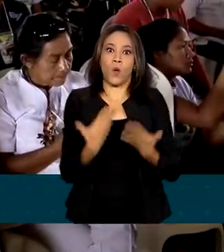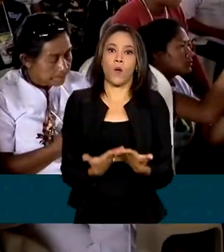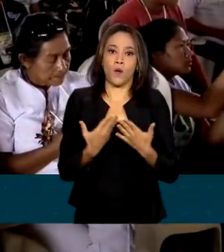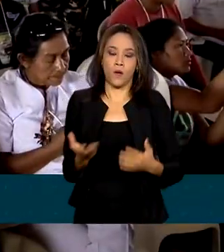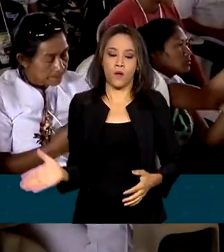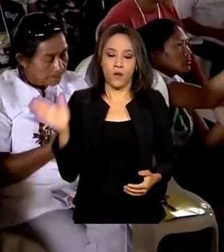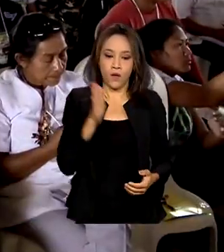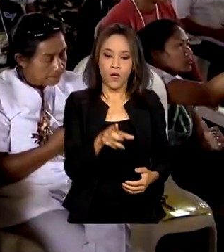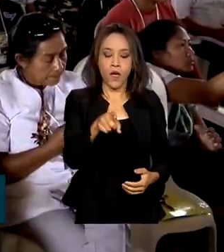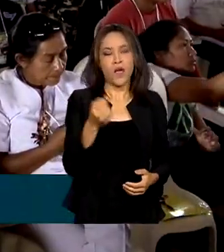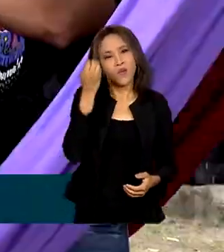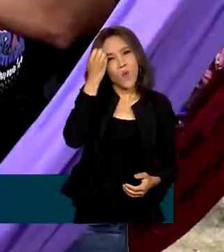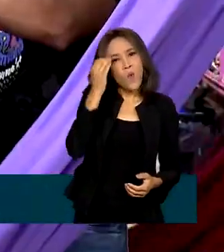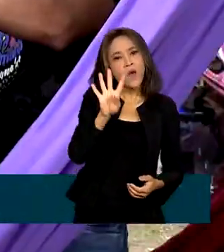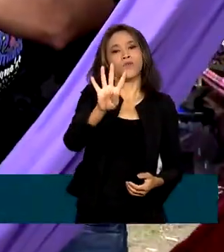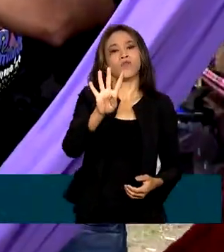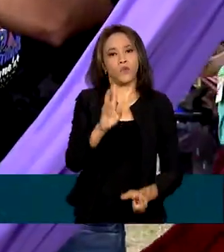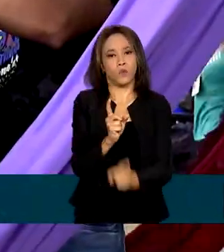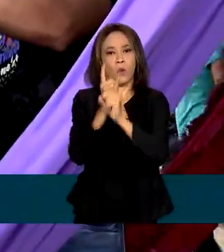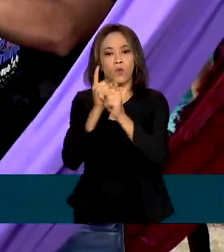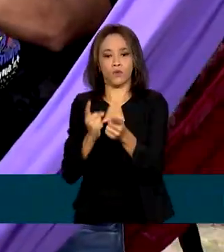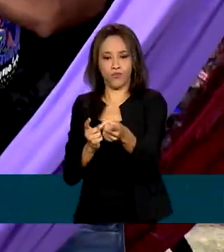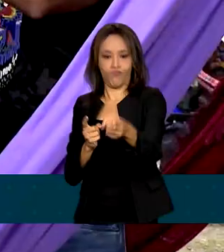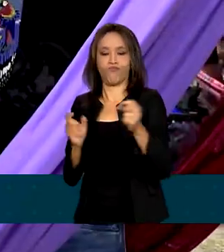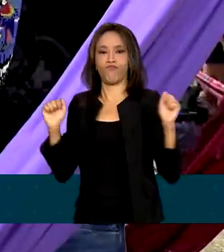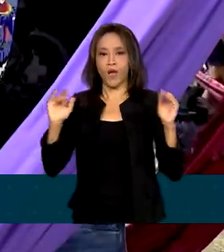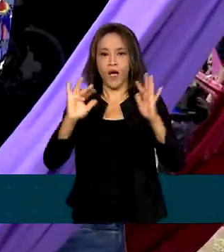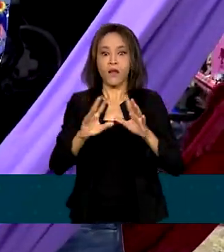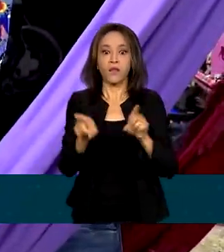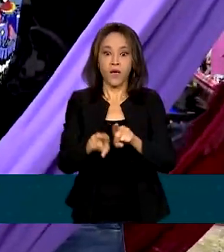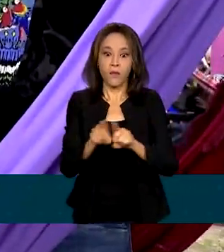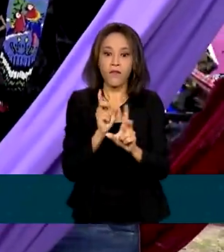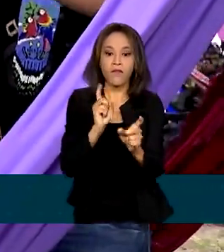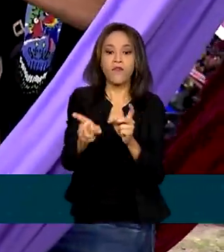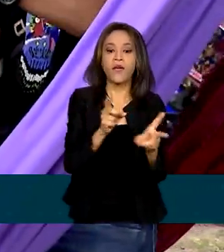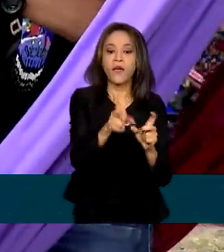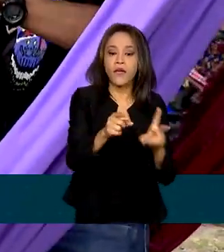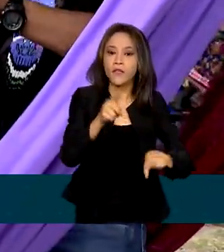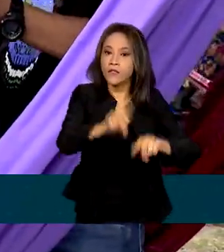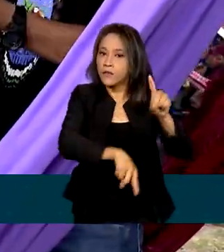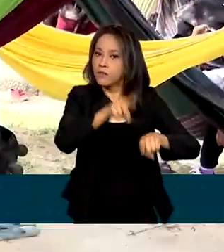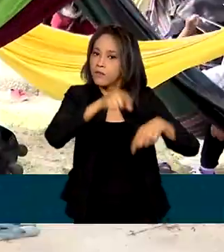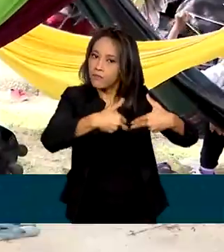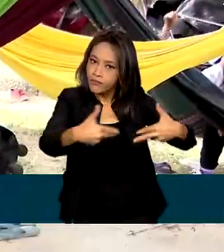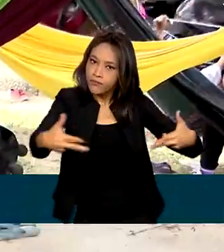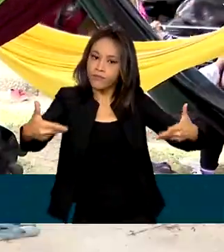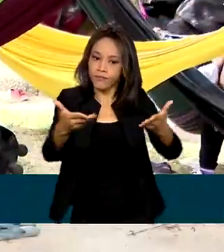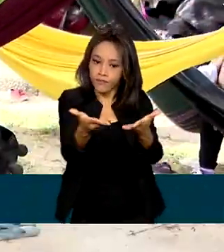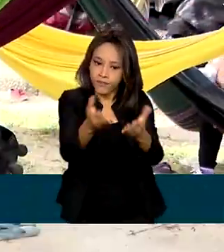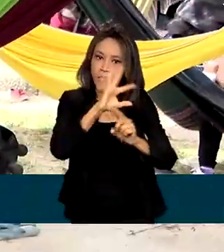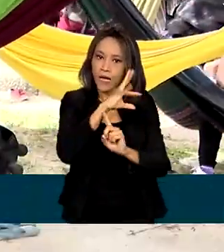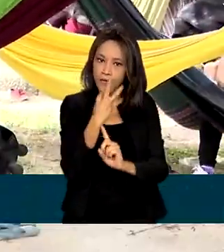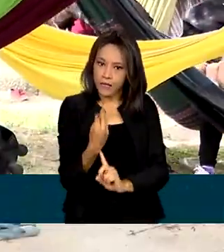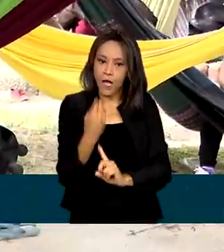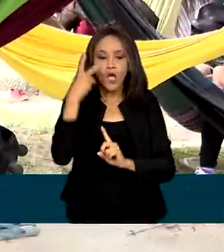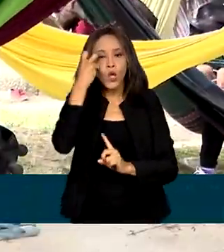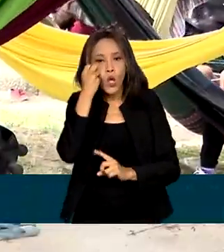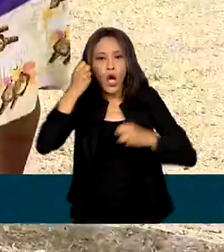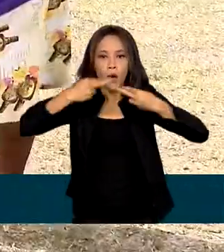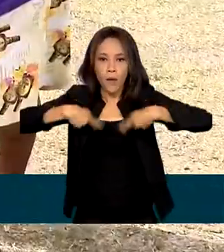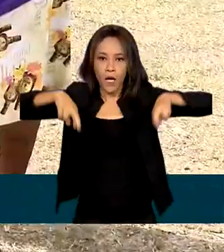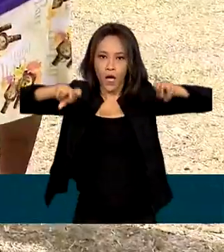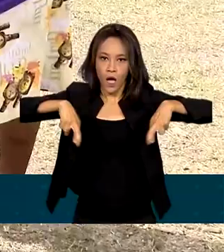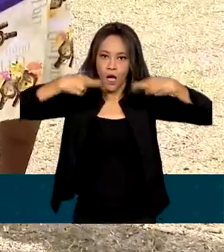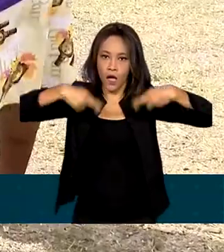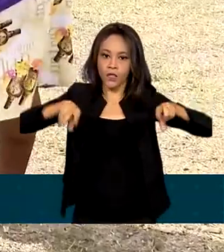evento, que dura quatro dias, os participantes também vendem produtos orgânicos e artesanato, dormem em redes e barracas